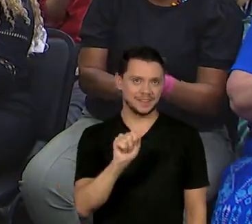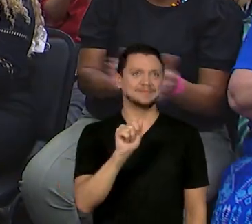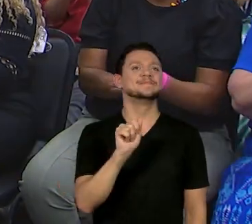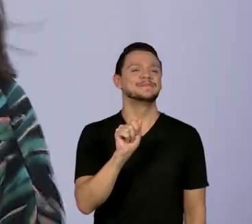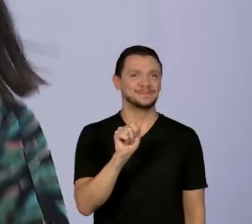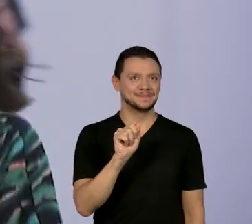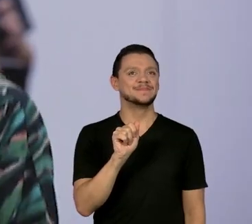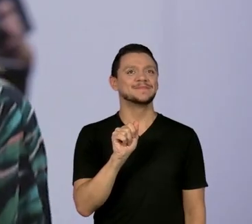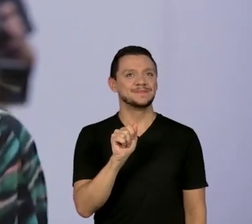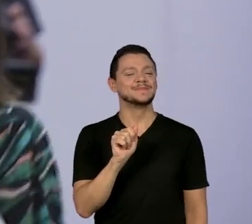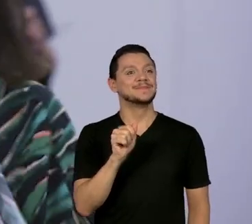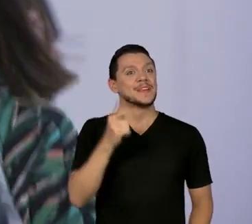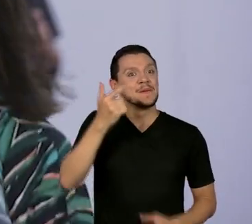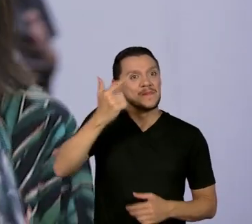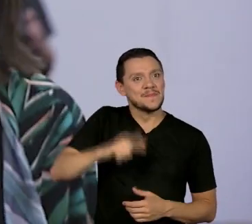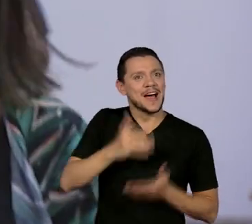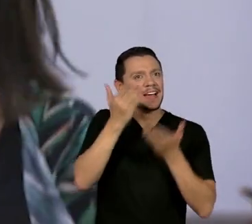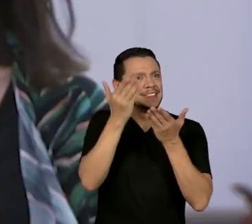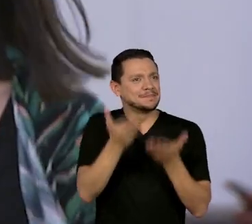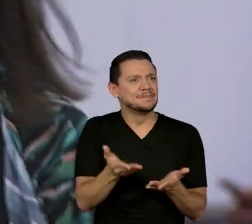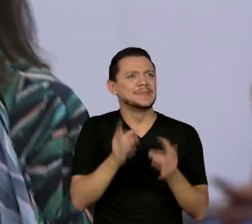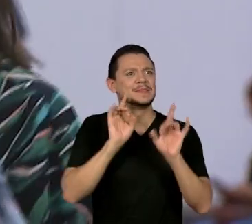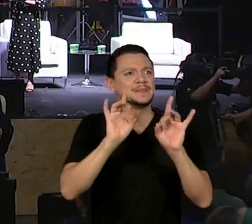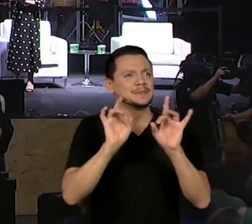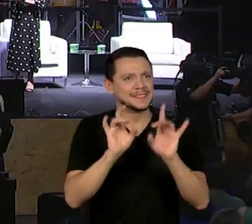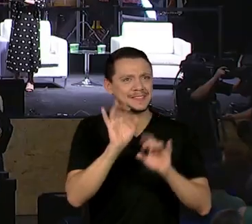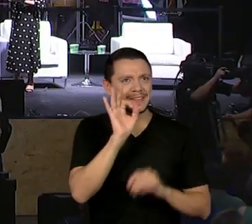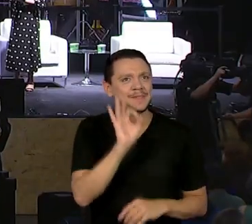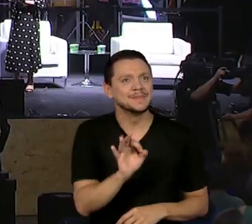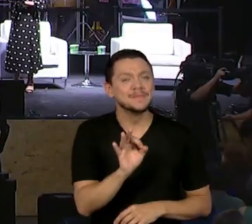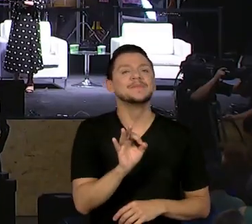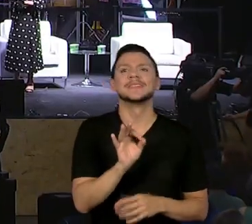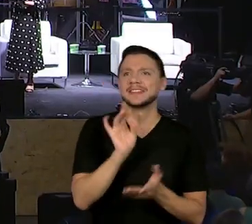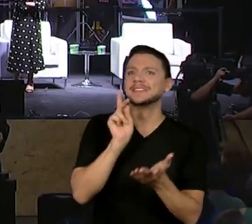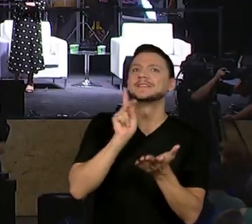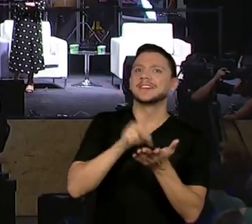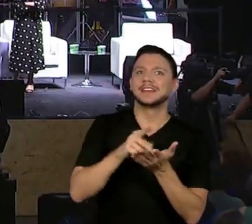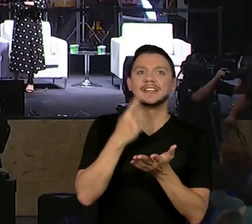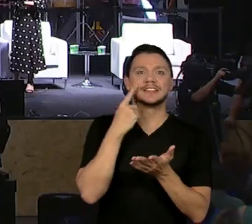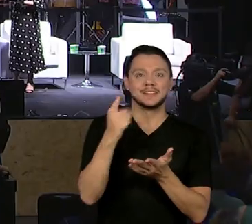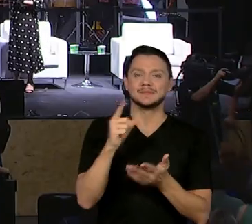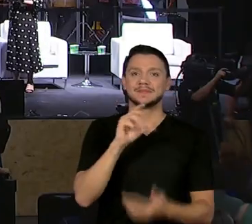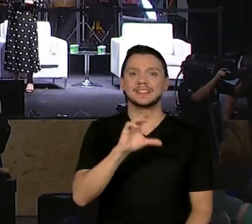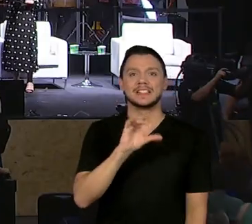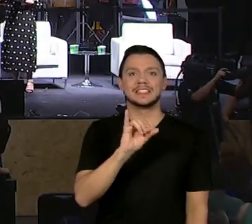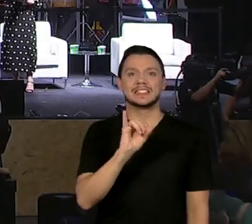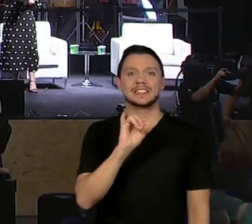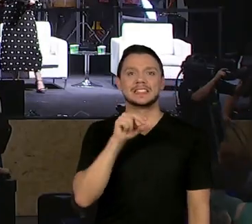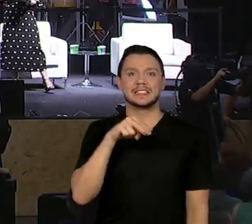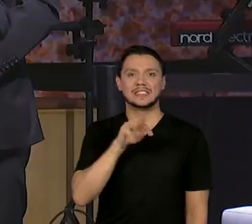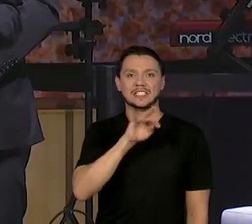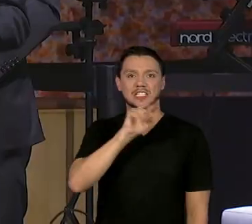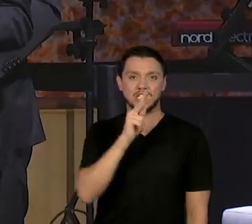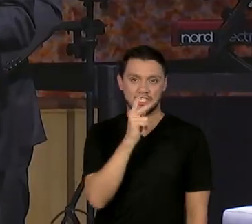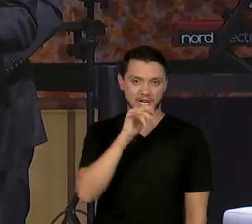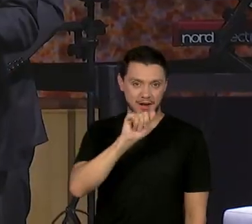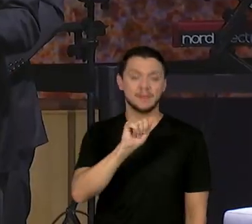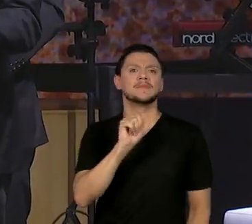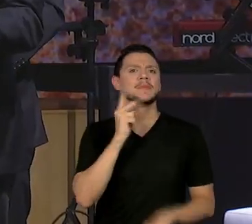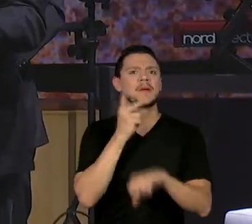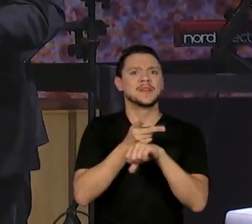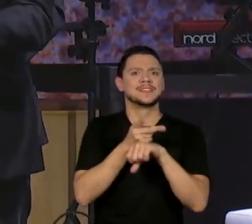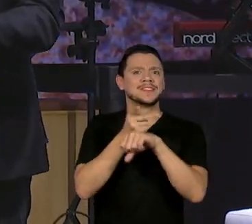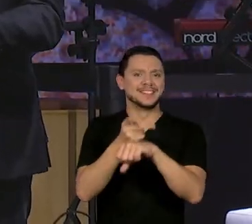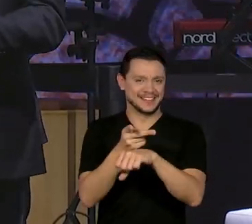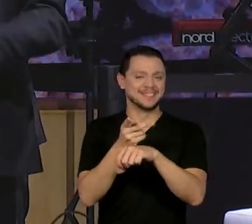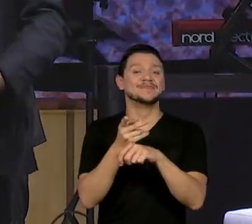Mais um reconhecimento importante, né? É verdade. Está aí a Cíntia recebendo a premiação. Ela que dizia